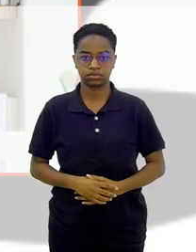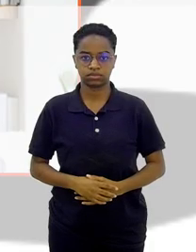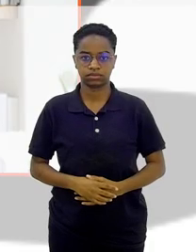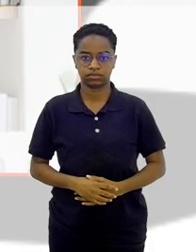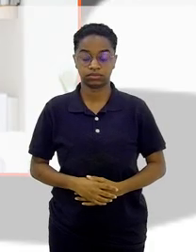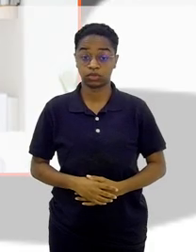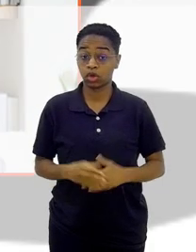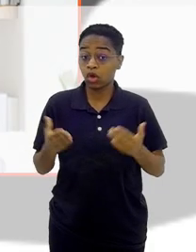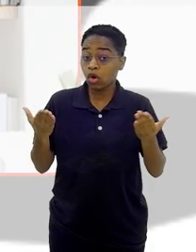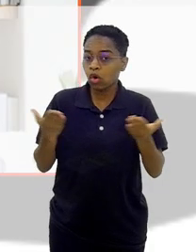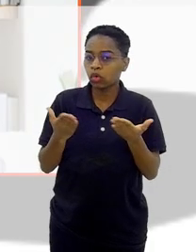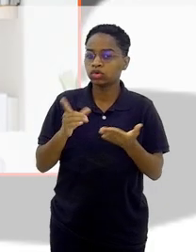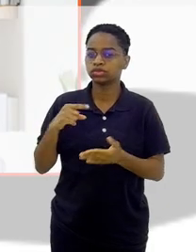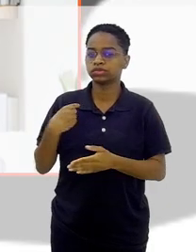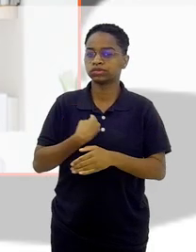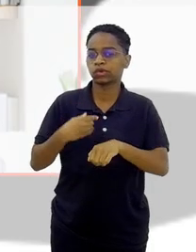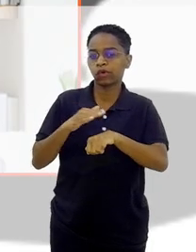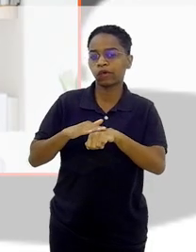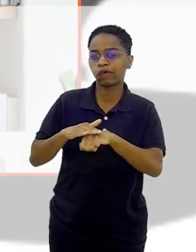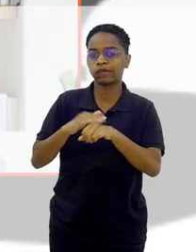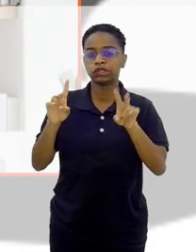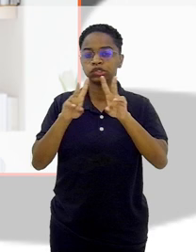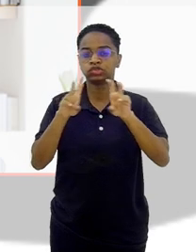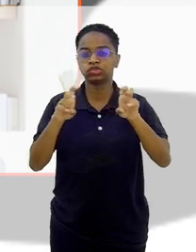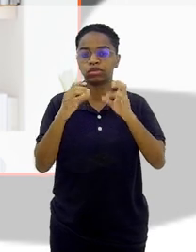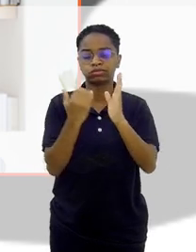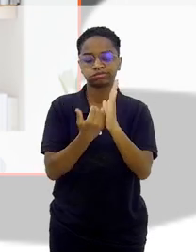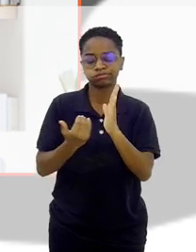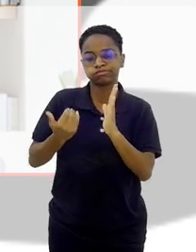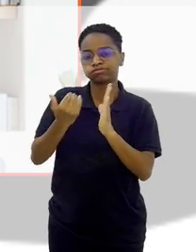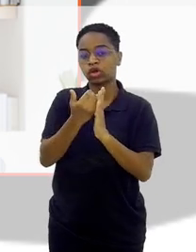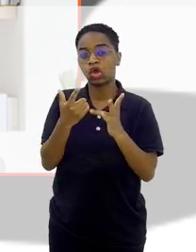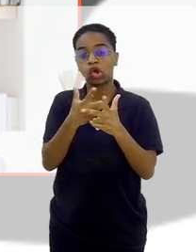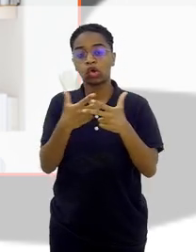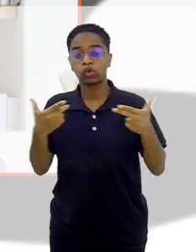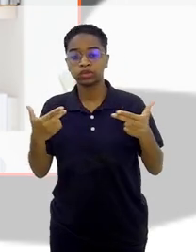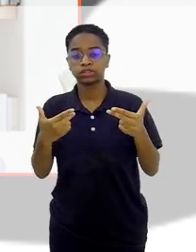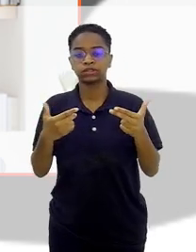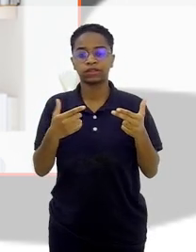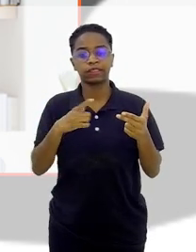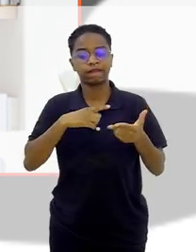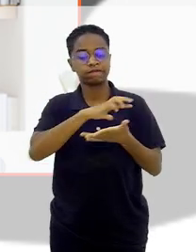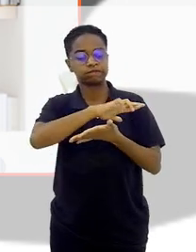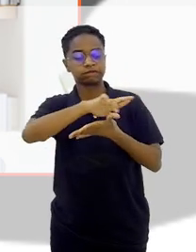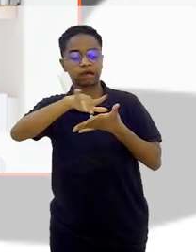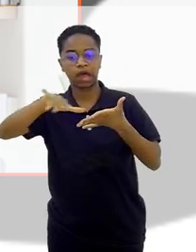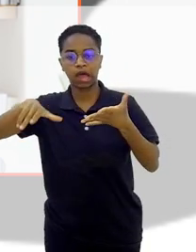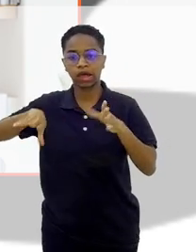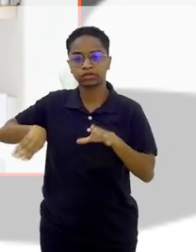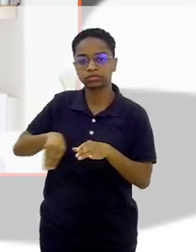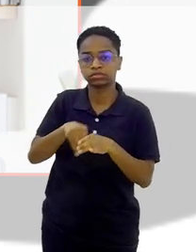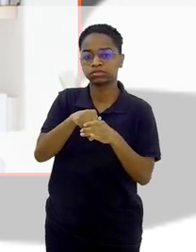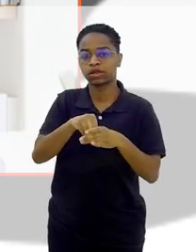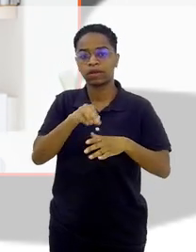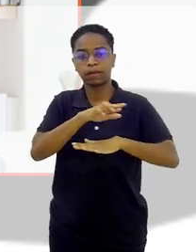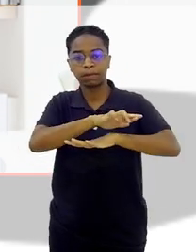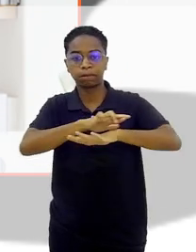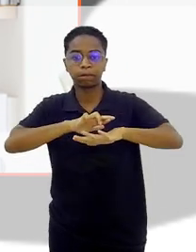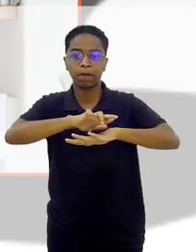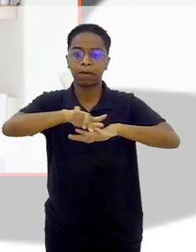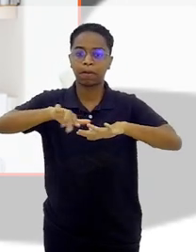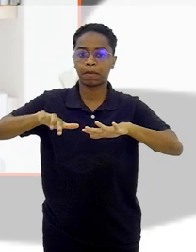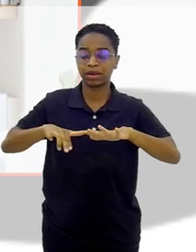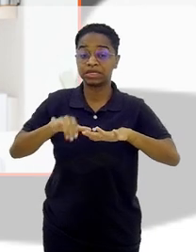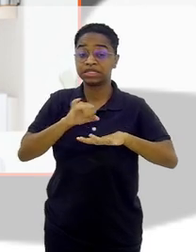Hoje vamos tratar de abundância, daquilo que é mais de um, do que é múltiplo, plural, que quando eu